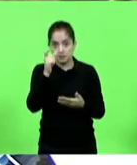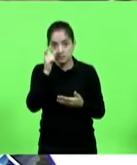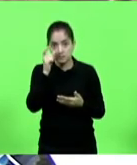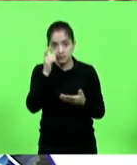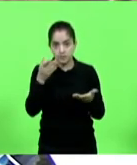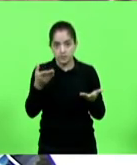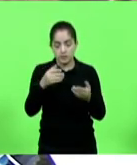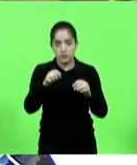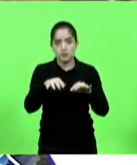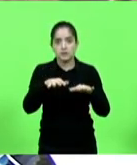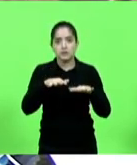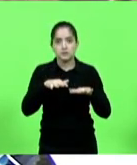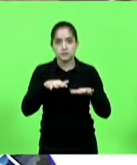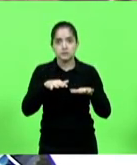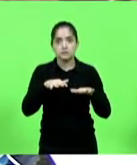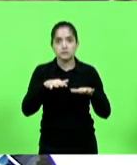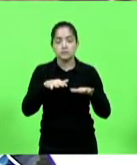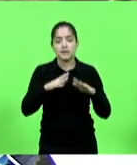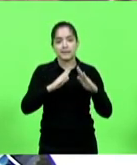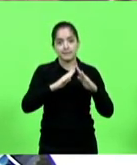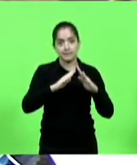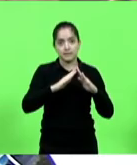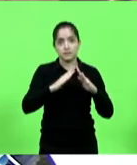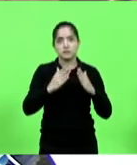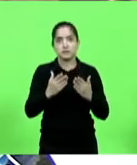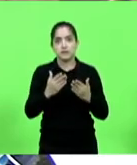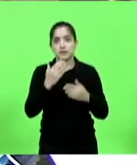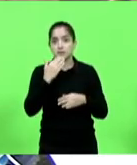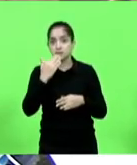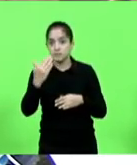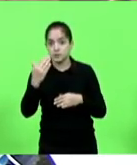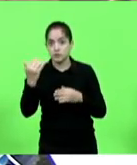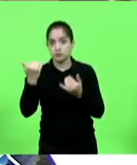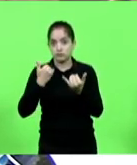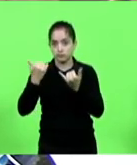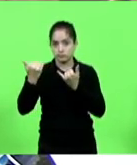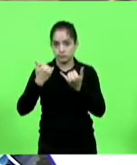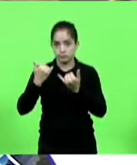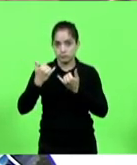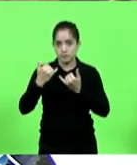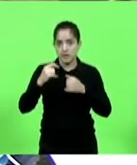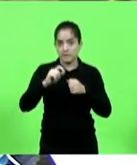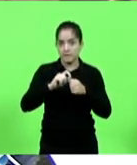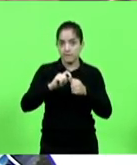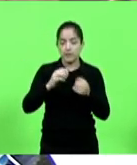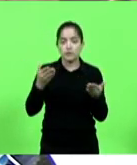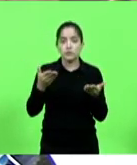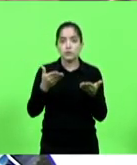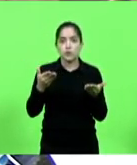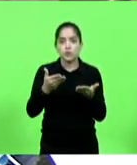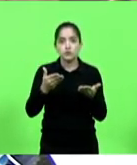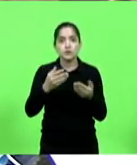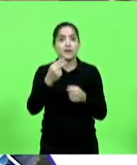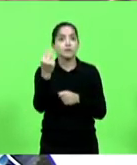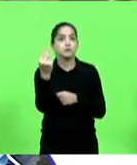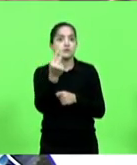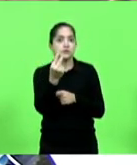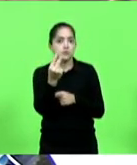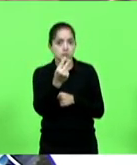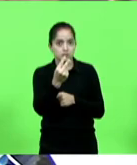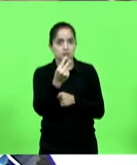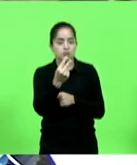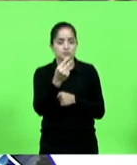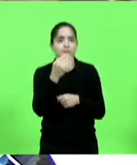principalmente para aqueles que nos assistem em casa, esse pedido de informação meu feito hoje aqui é o segundo pedido de